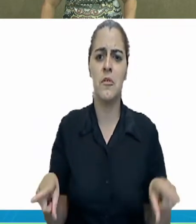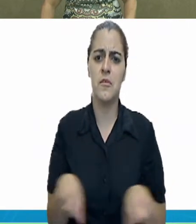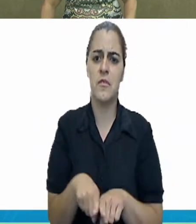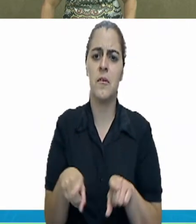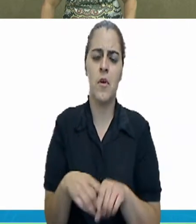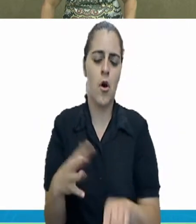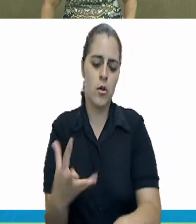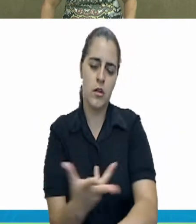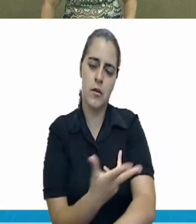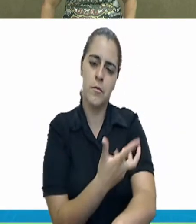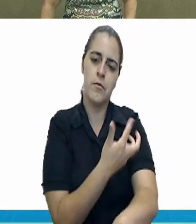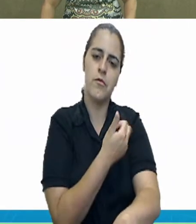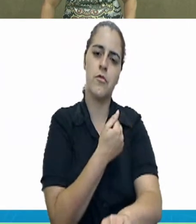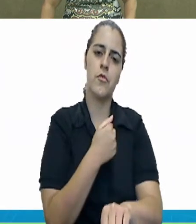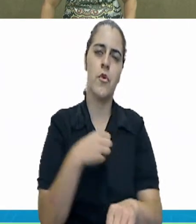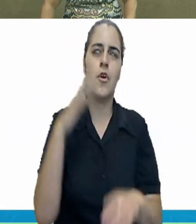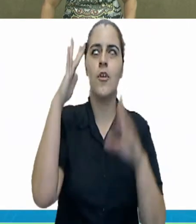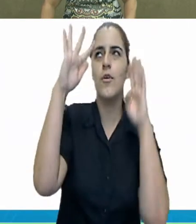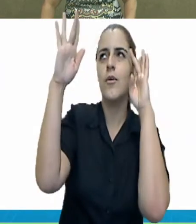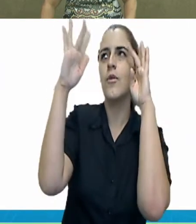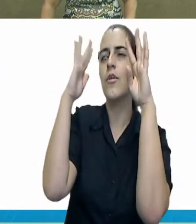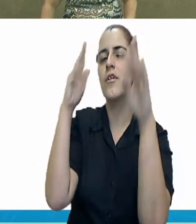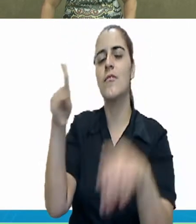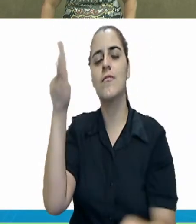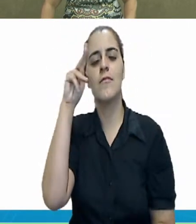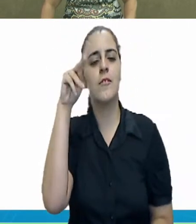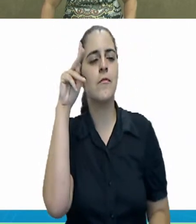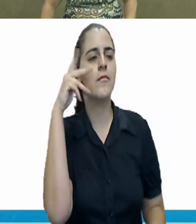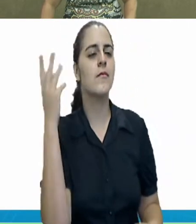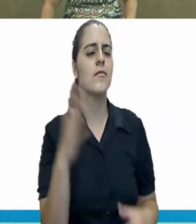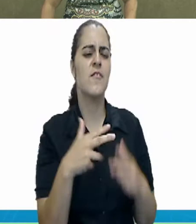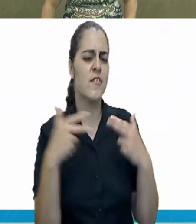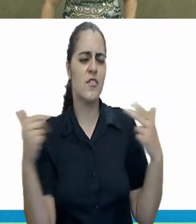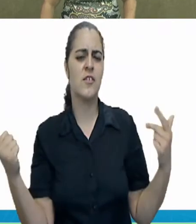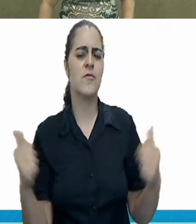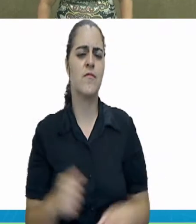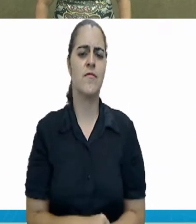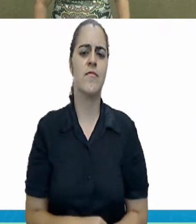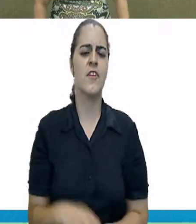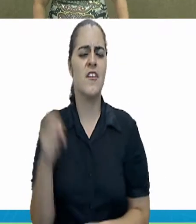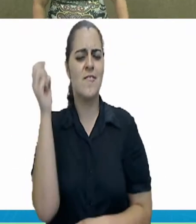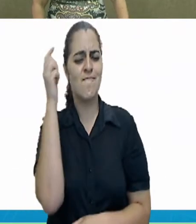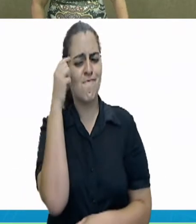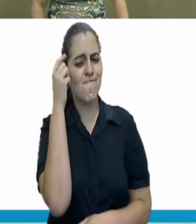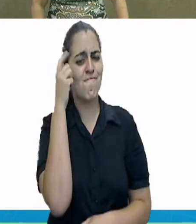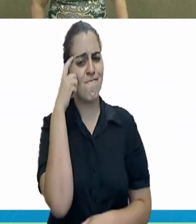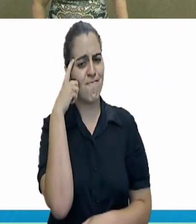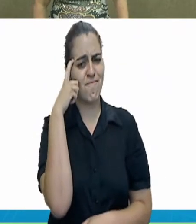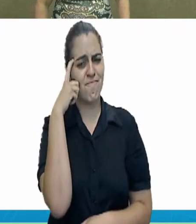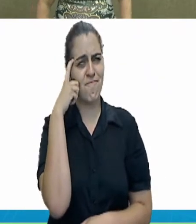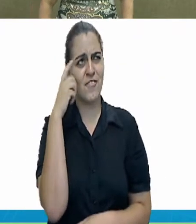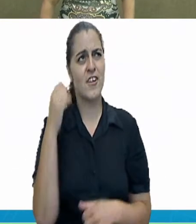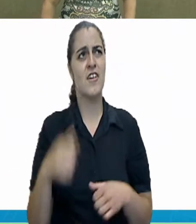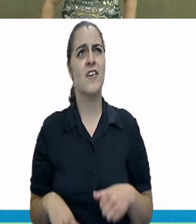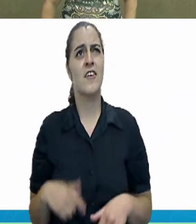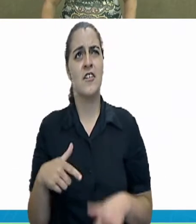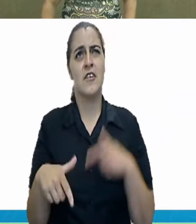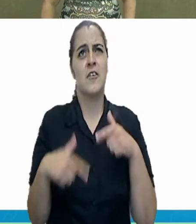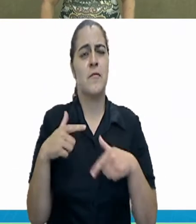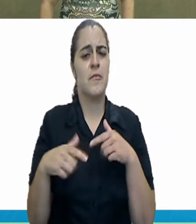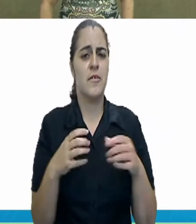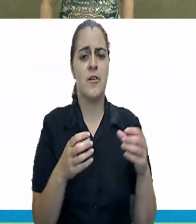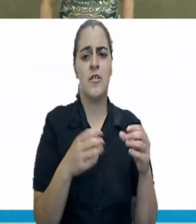tem emoções, sonhos, lembranças, etc. Na cabeça de Hilley, trabalha uma